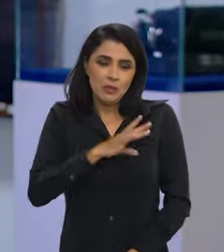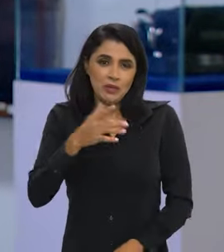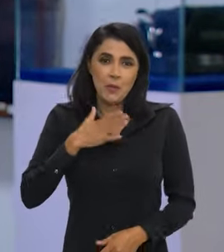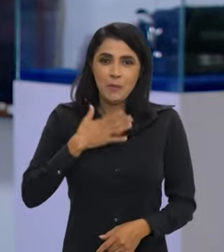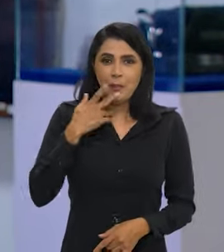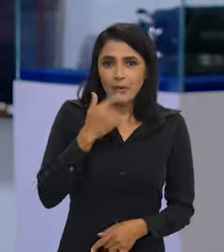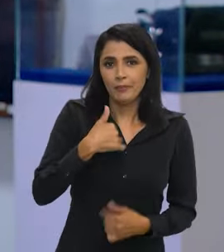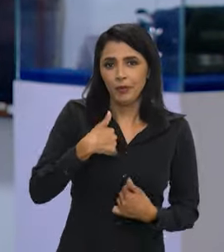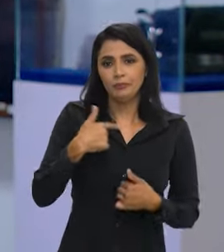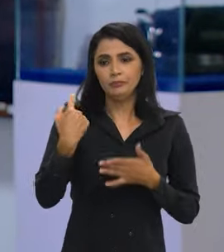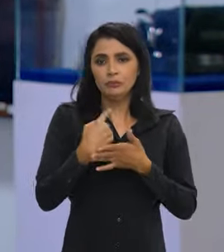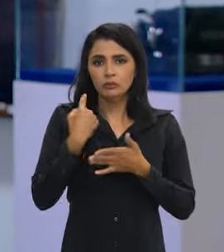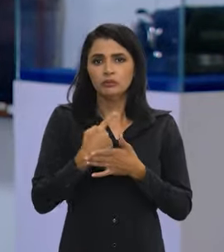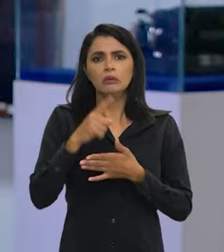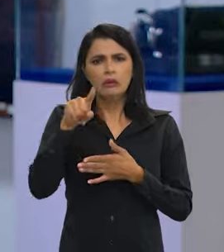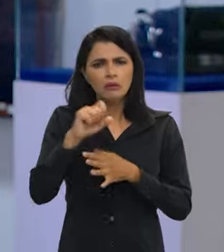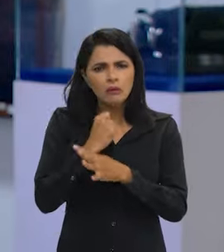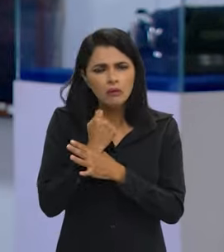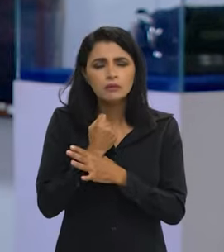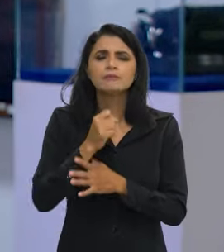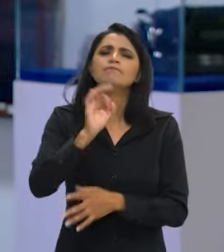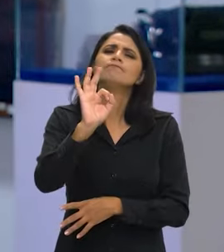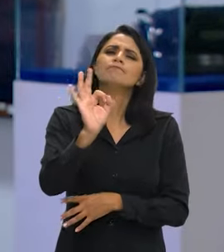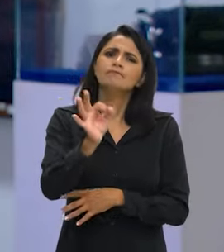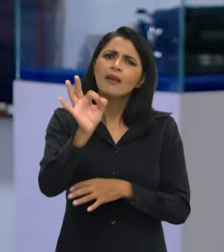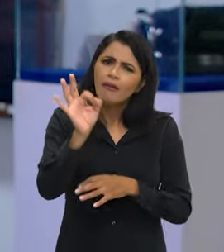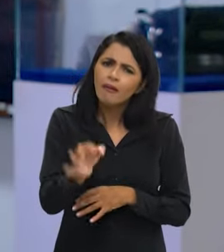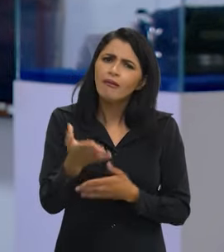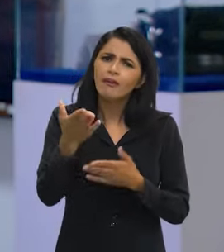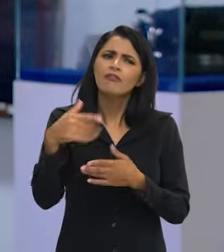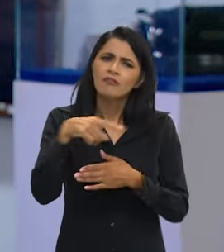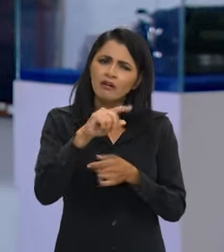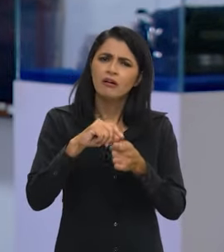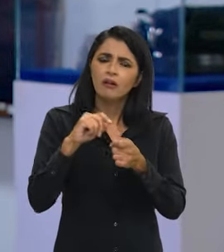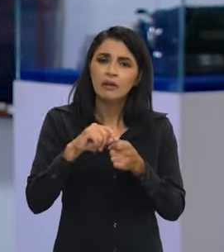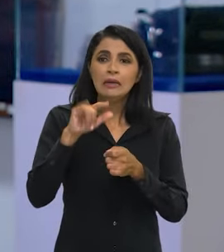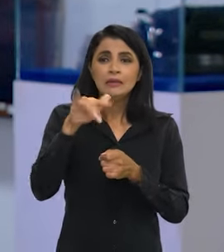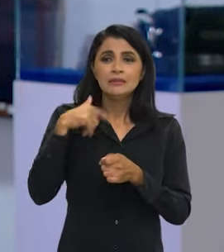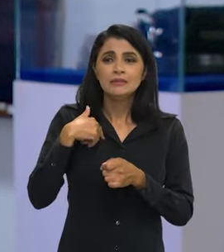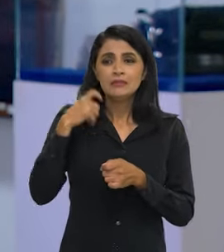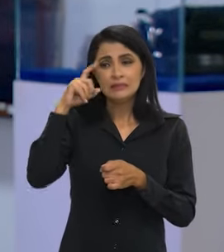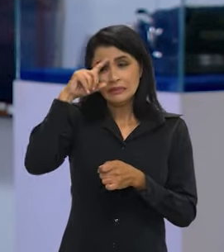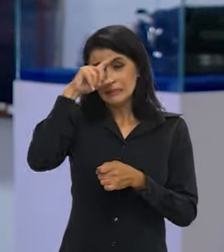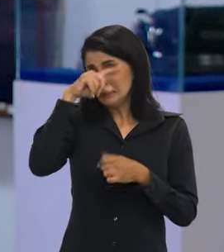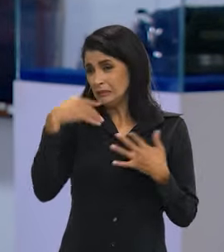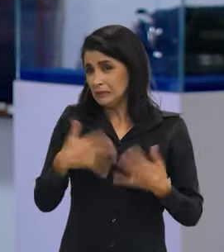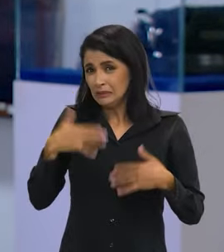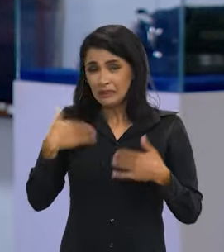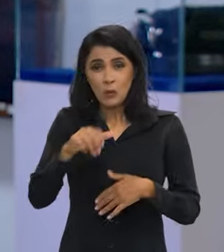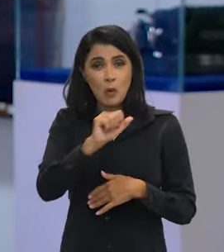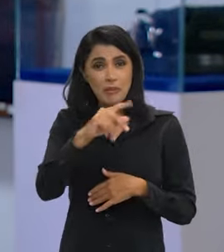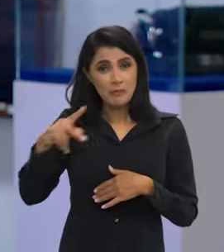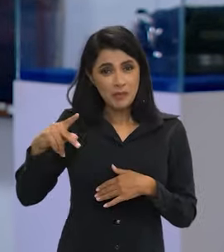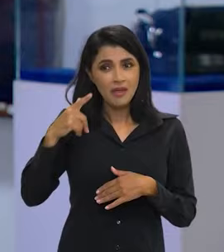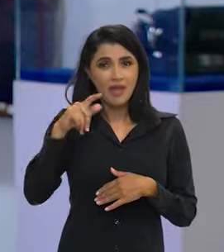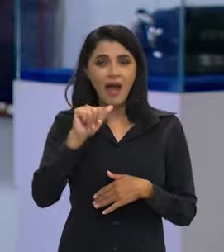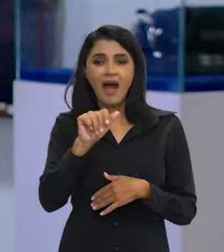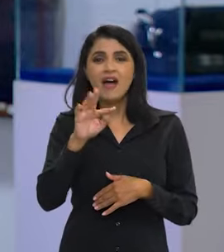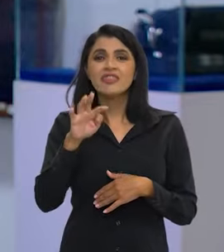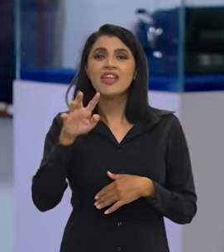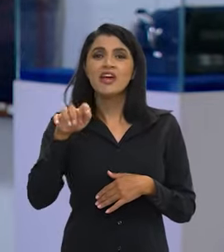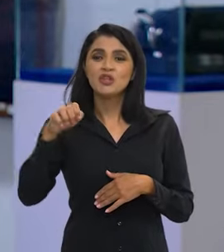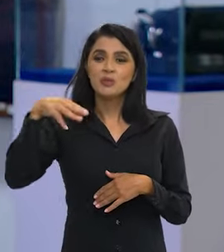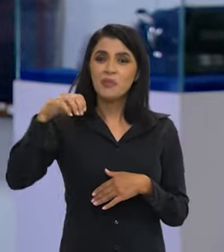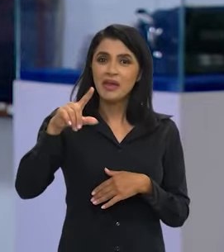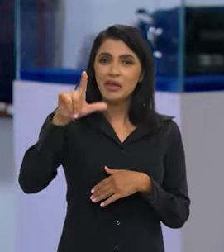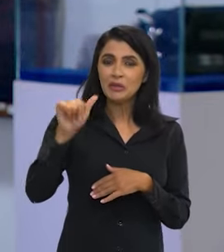pergunta, é seguro? É seguro. Façam. Mas mesmo que vocês tenham dificuldade de usar o atestado médio pelo aplicativo, que é mais